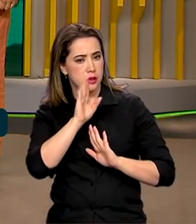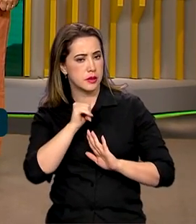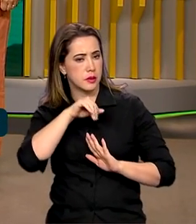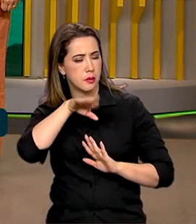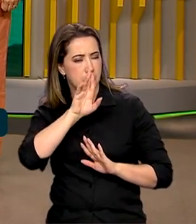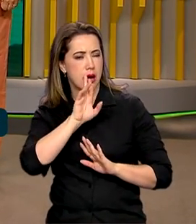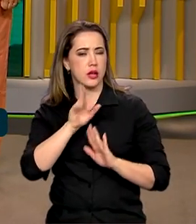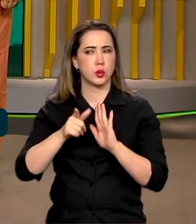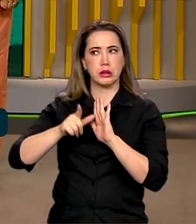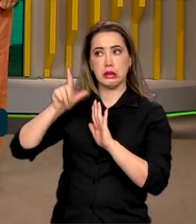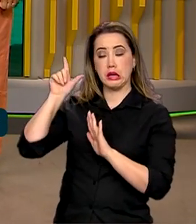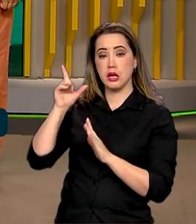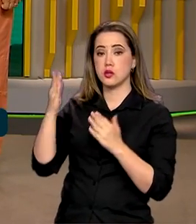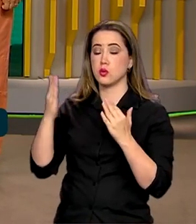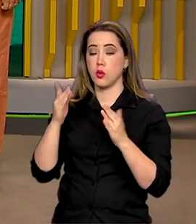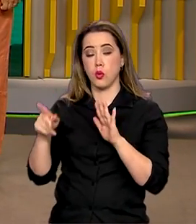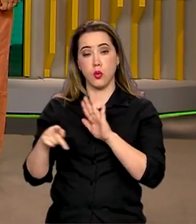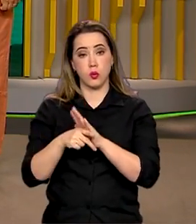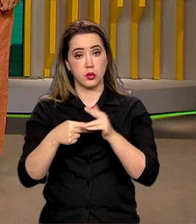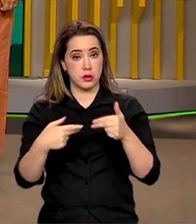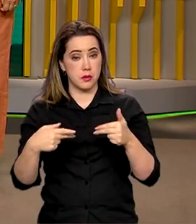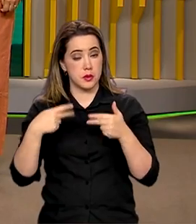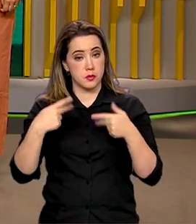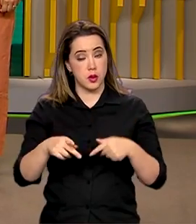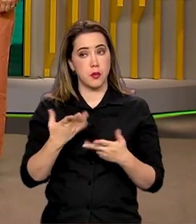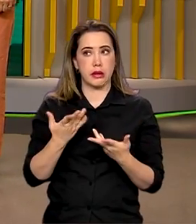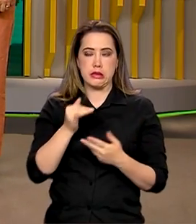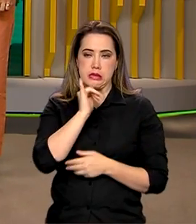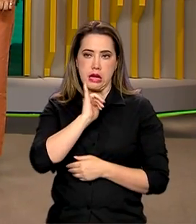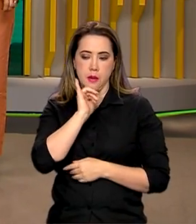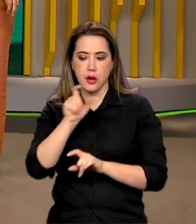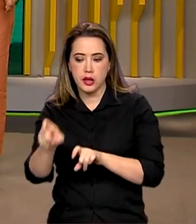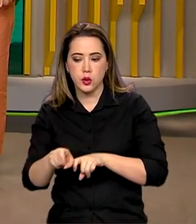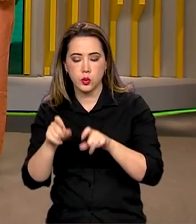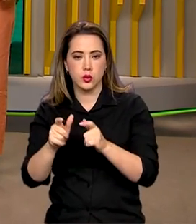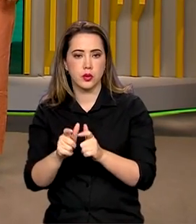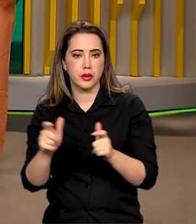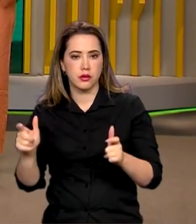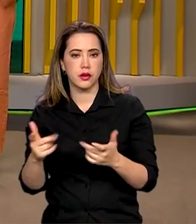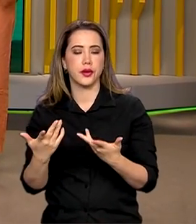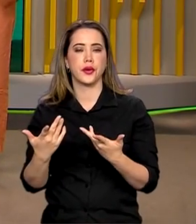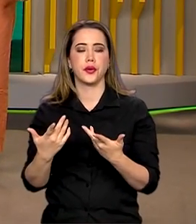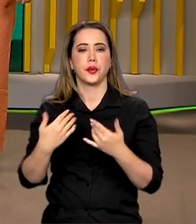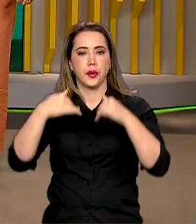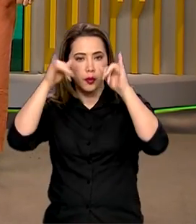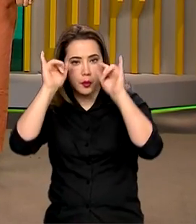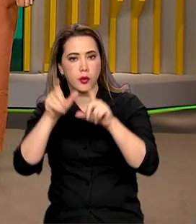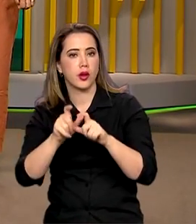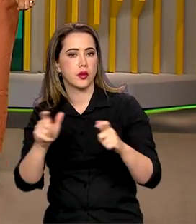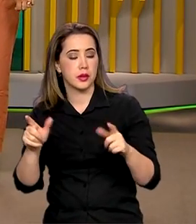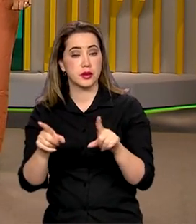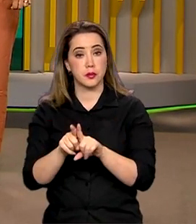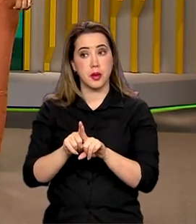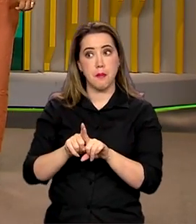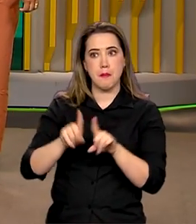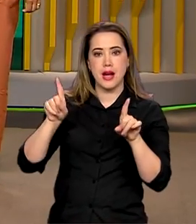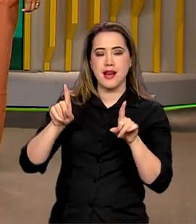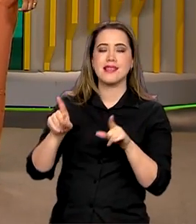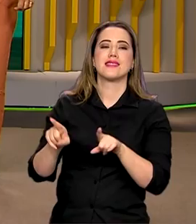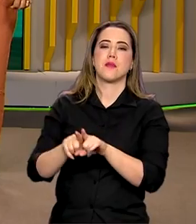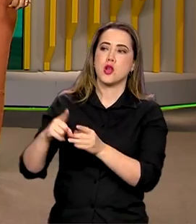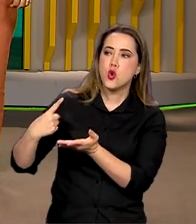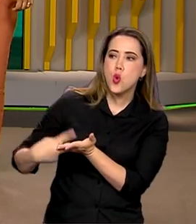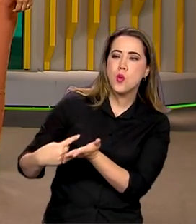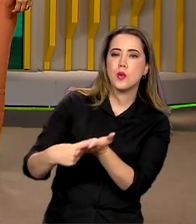esperado por questões internas, como o aumento da produção agrícola e pecuária, por exemplo. Mas as parcerias internacionais também têm